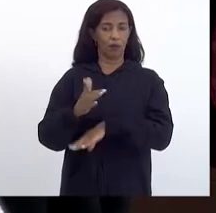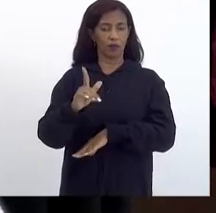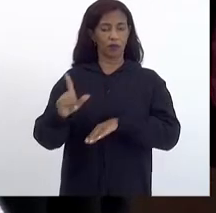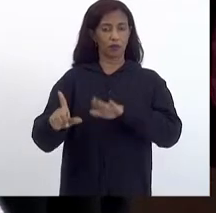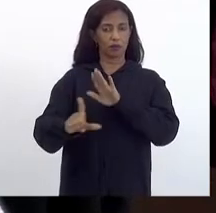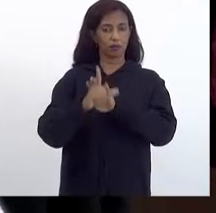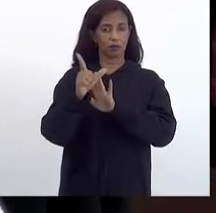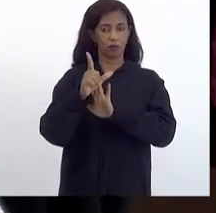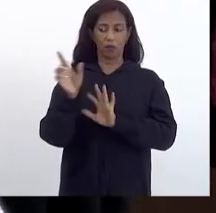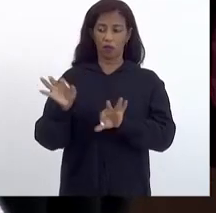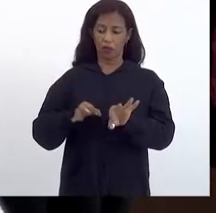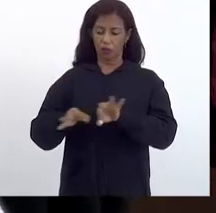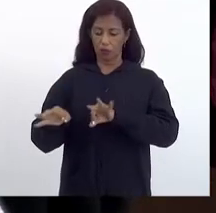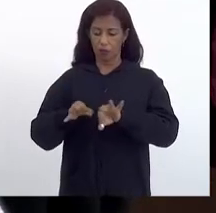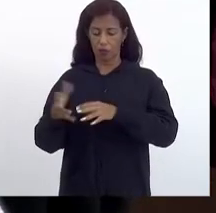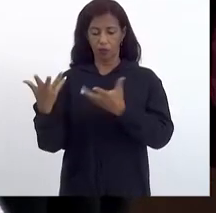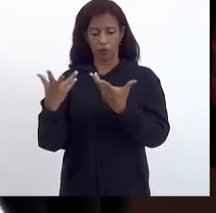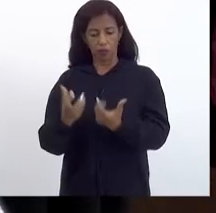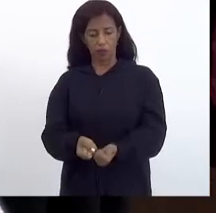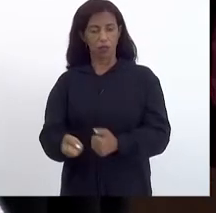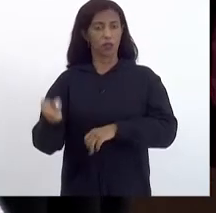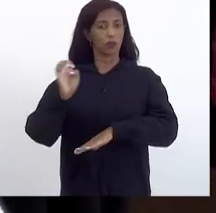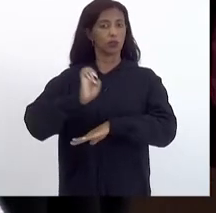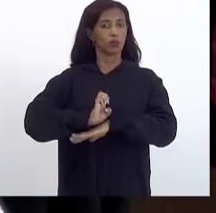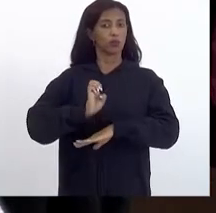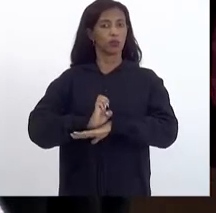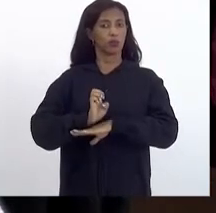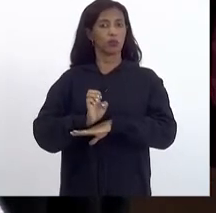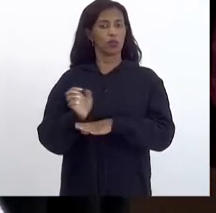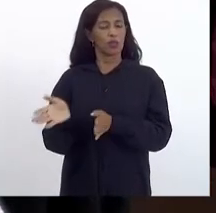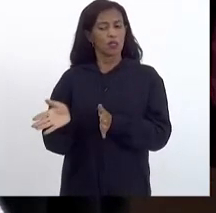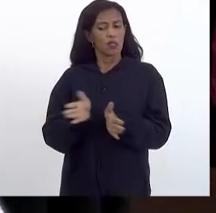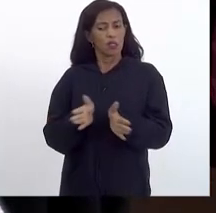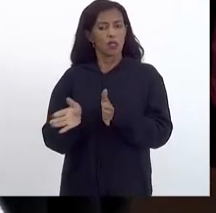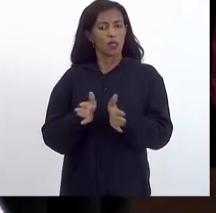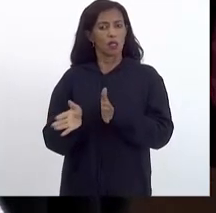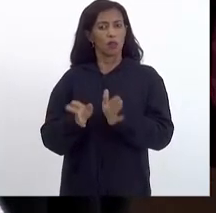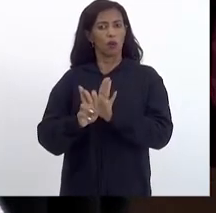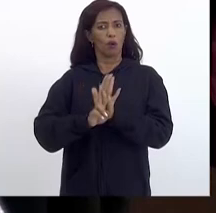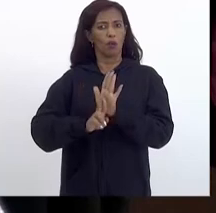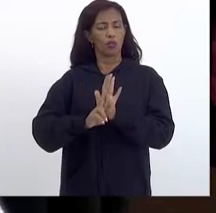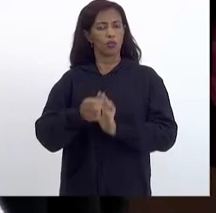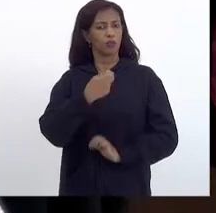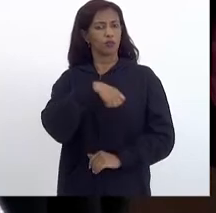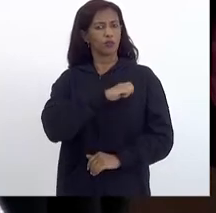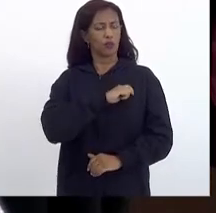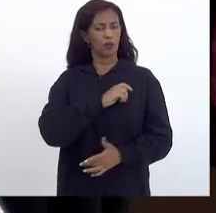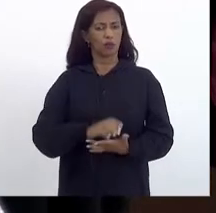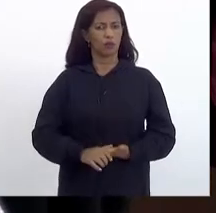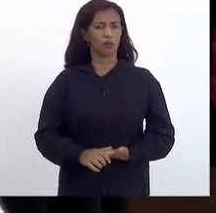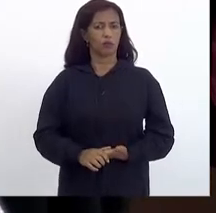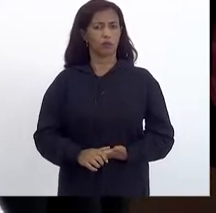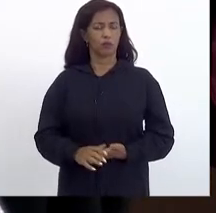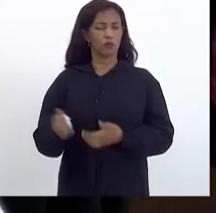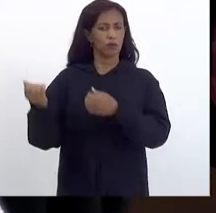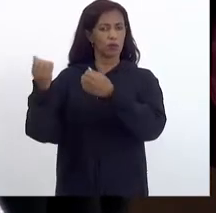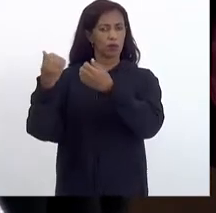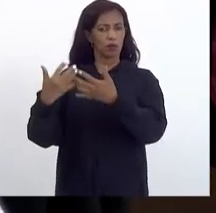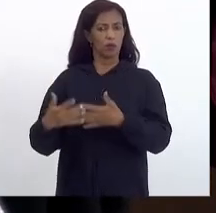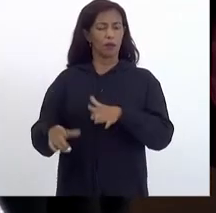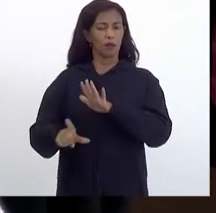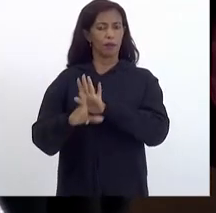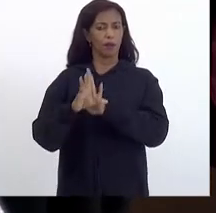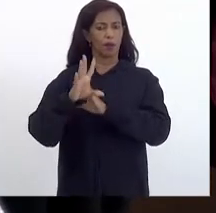de medidas que permitirá ao Estado se adequar ao novo regime de recuperação fiscal, definido pelas leis